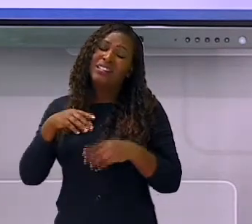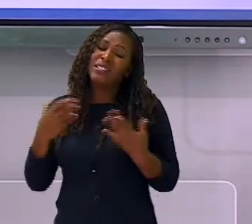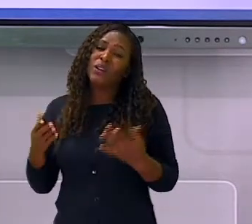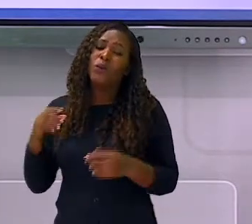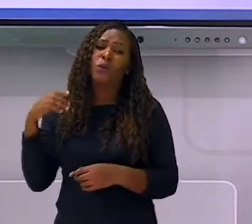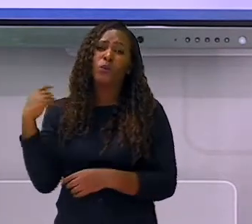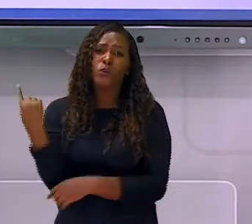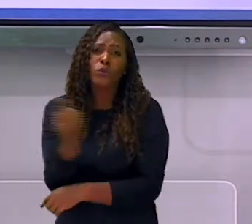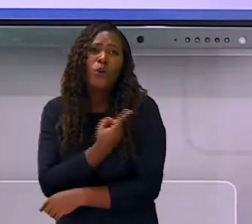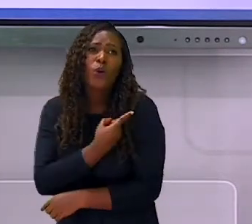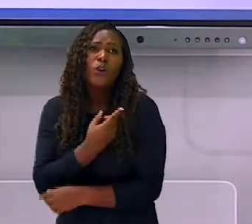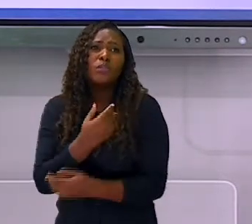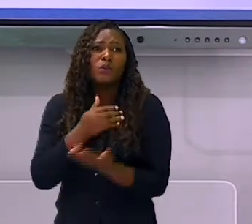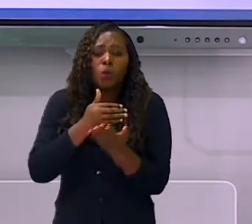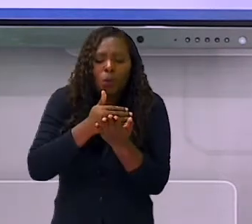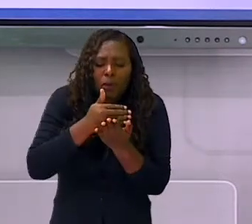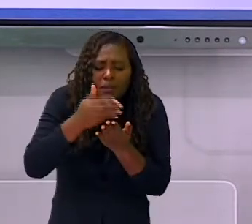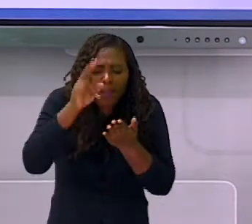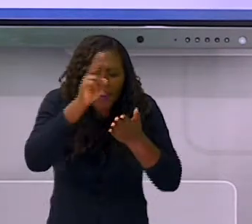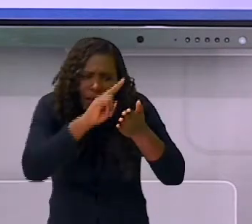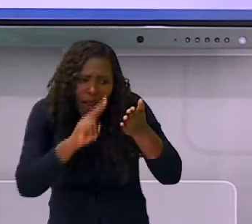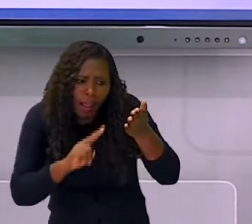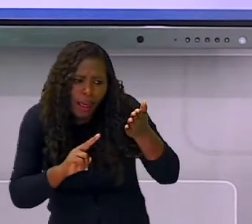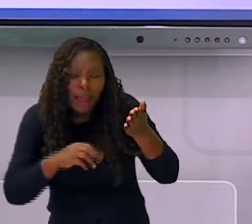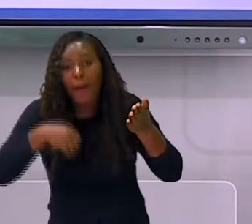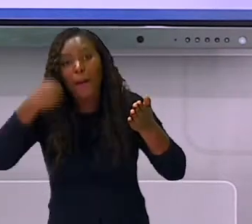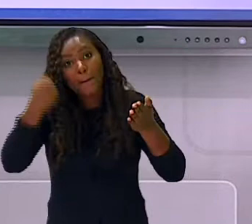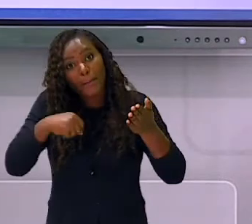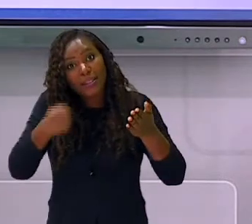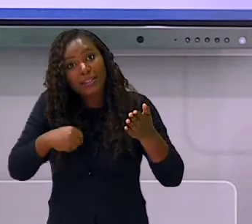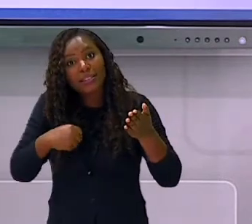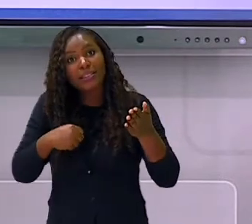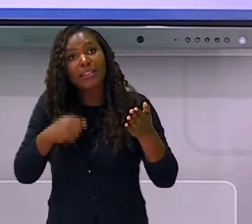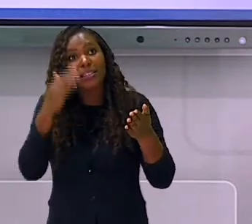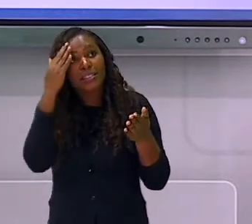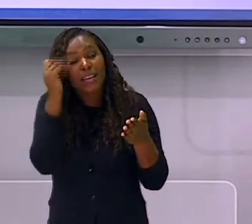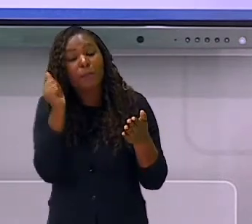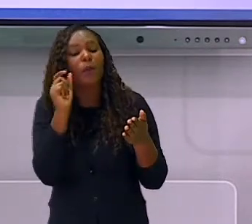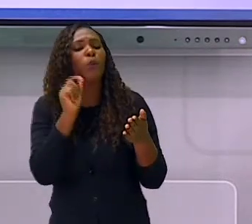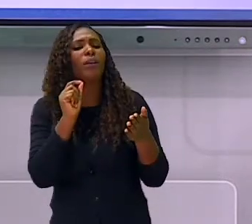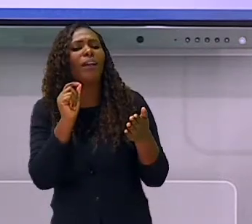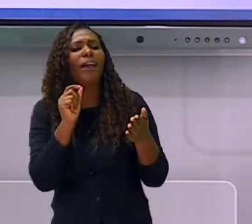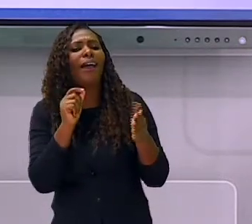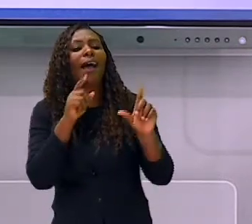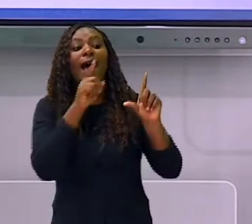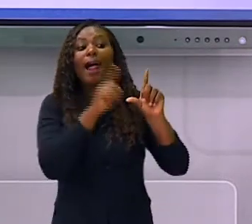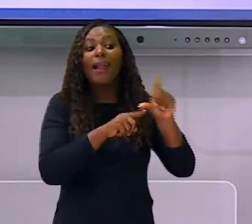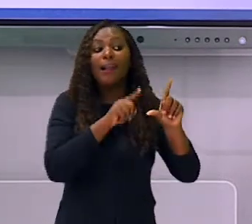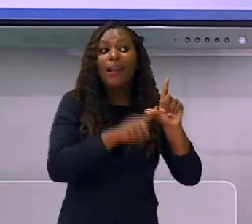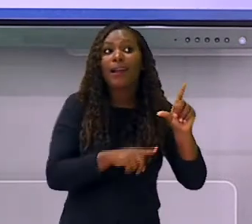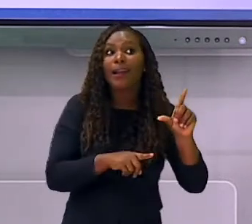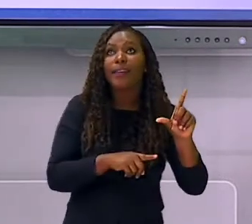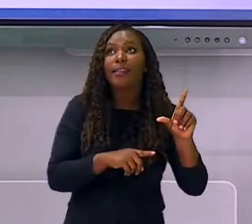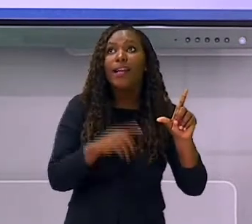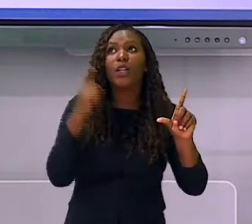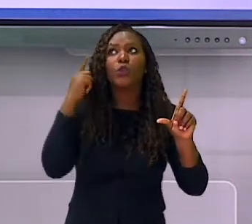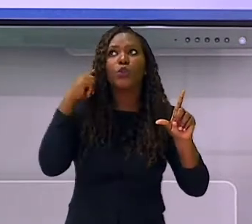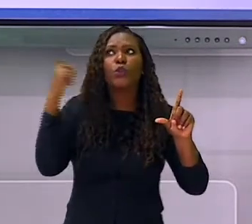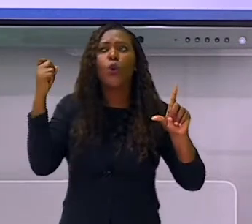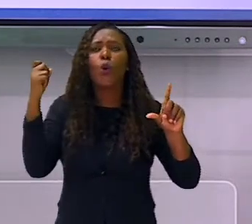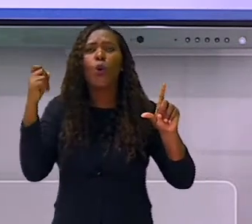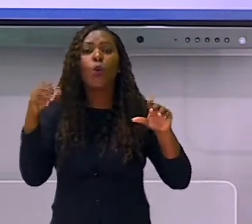correlações, no sentido de reconhecer qual letra ou qual agrupamento de letras corresponde a certos sons.